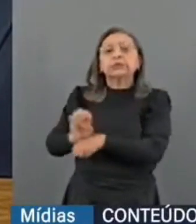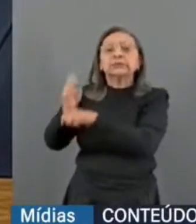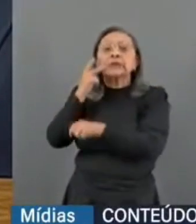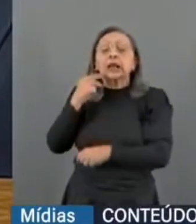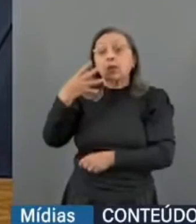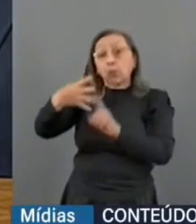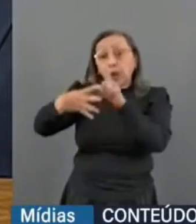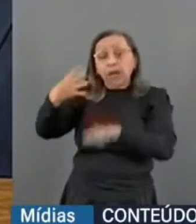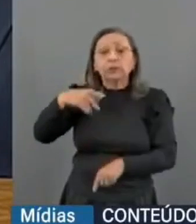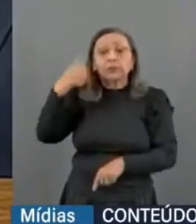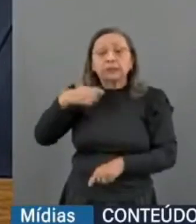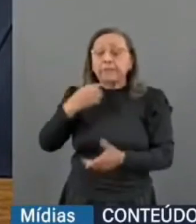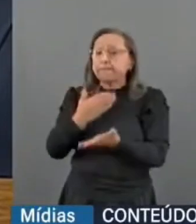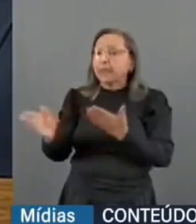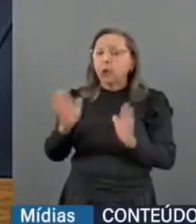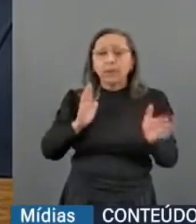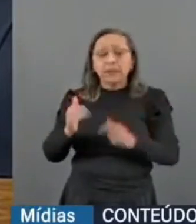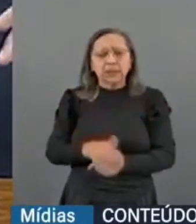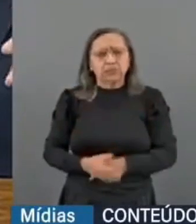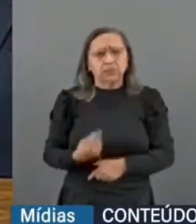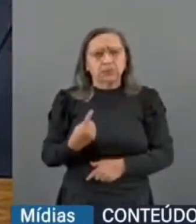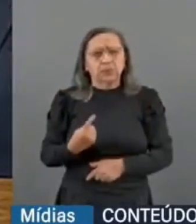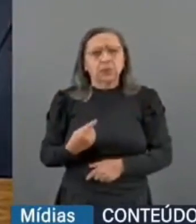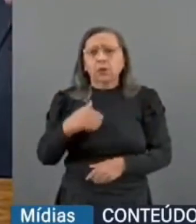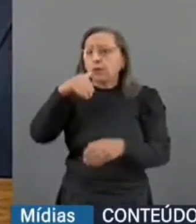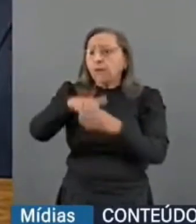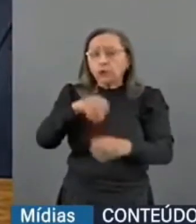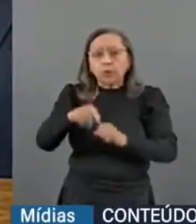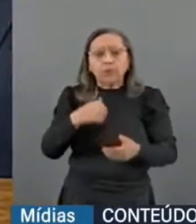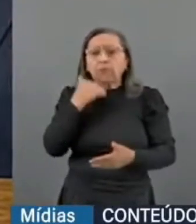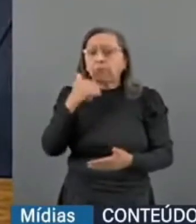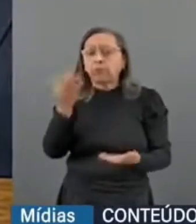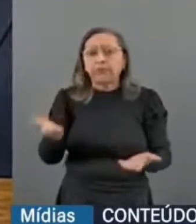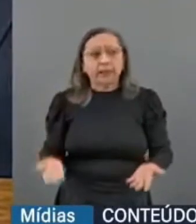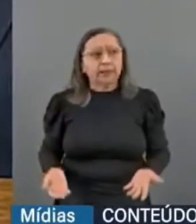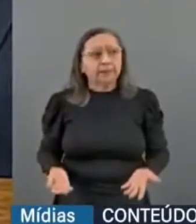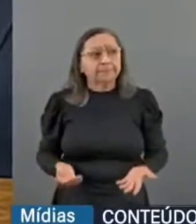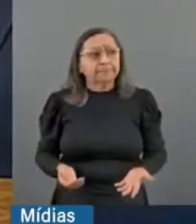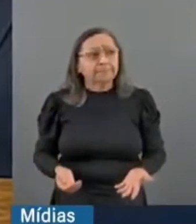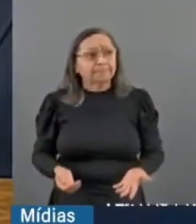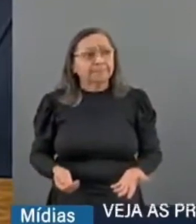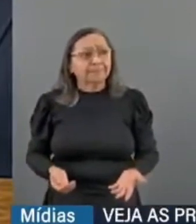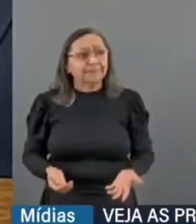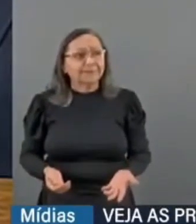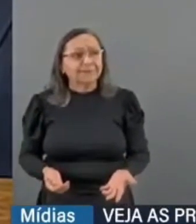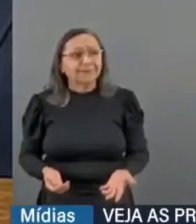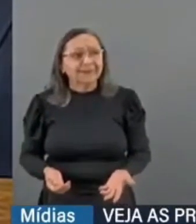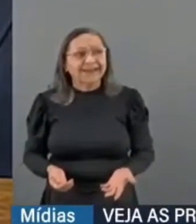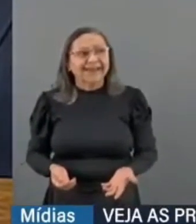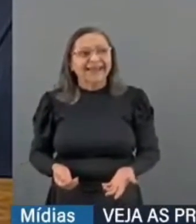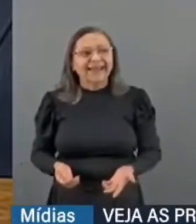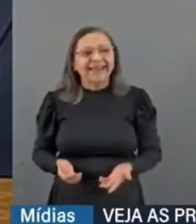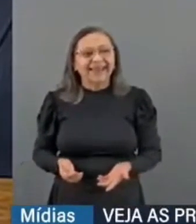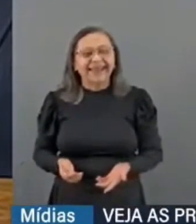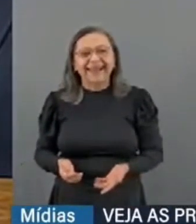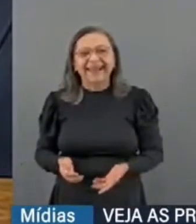deputados perderam o mandato. Ou seja, o mandato popular, o voto do povo não está valendo nada. Então, a grande preocupação, se o senhor vai ser um